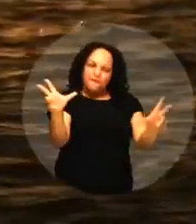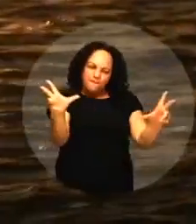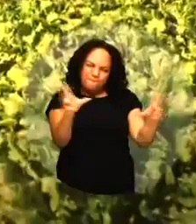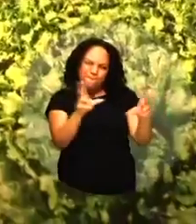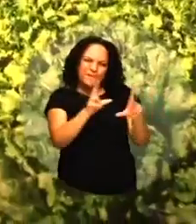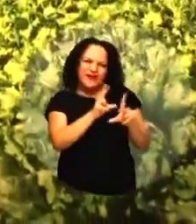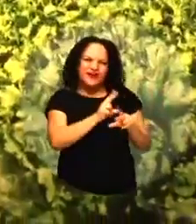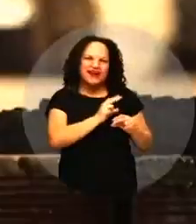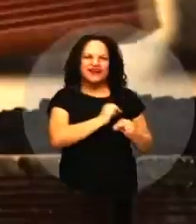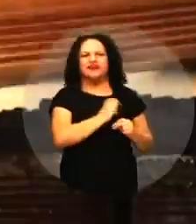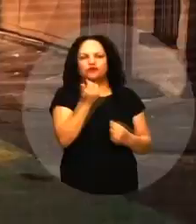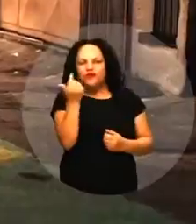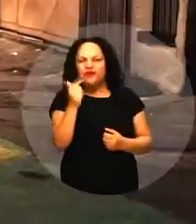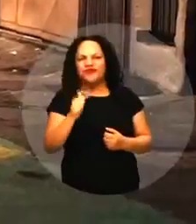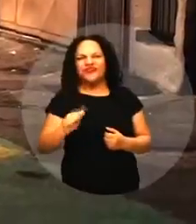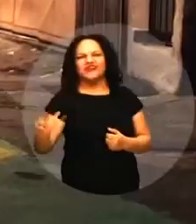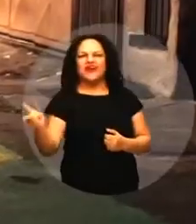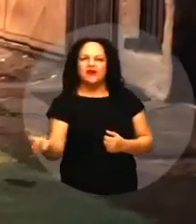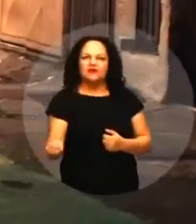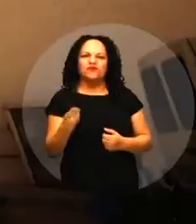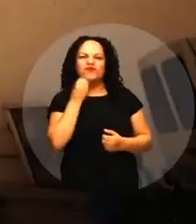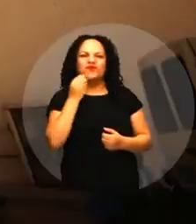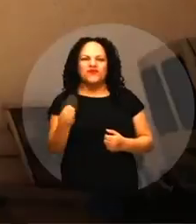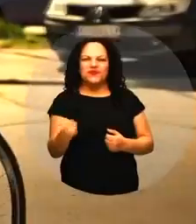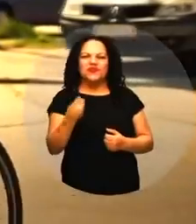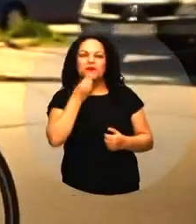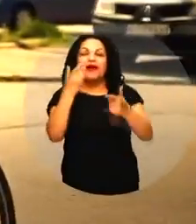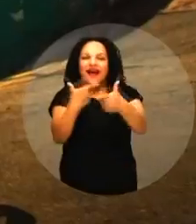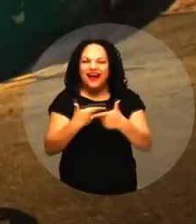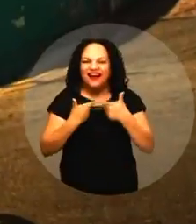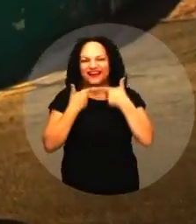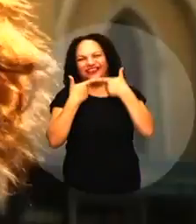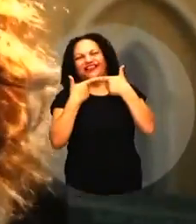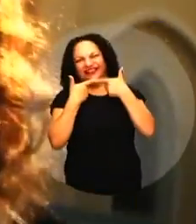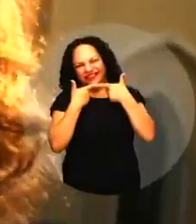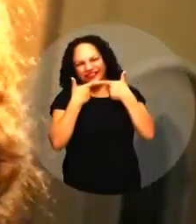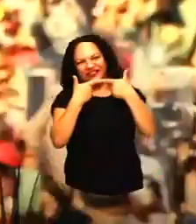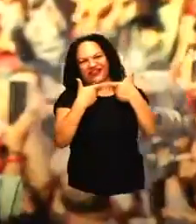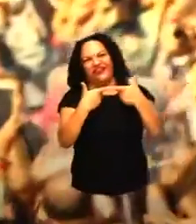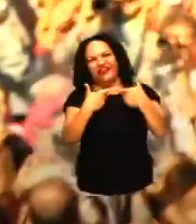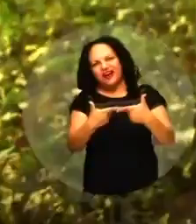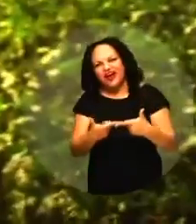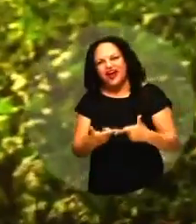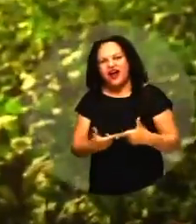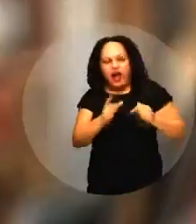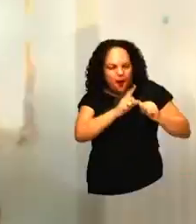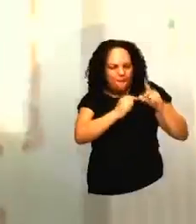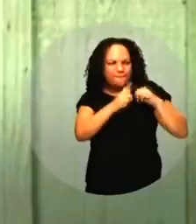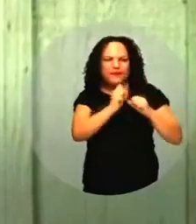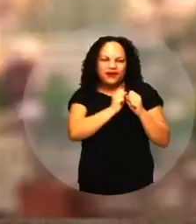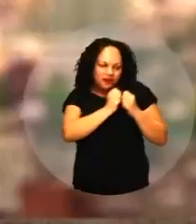merece Outra vez Oportunidade Pra sorrir E brilhar